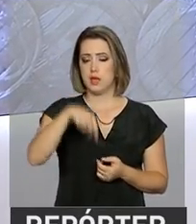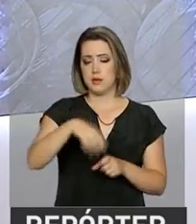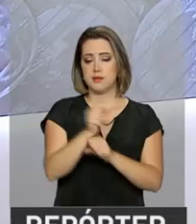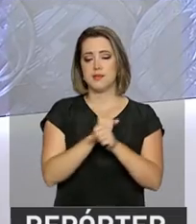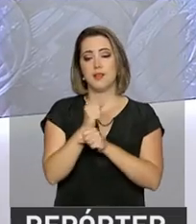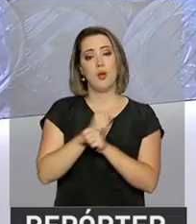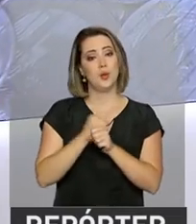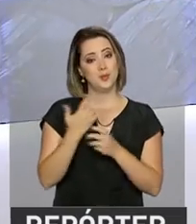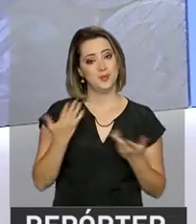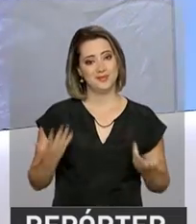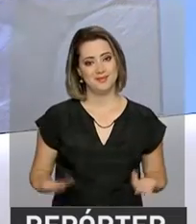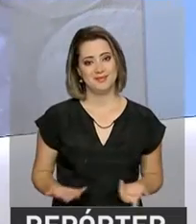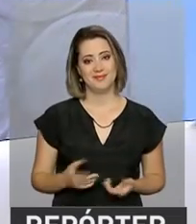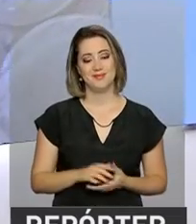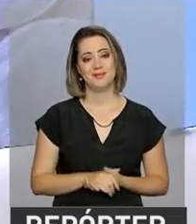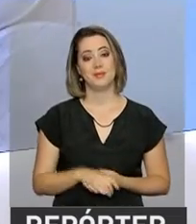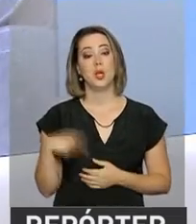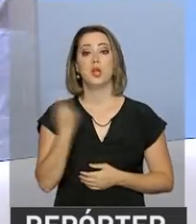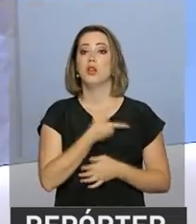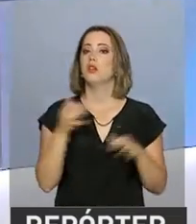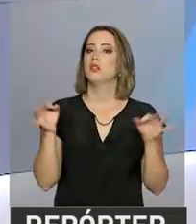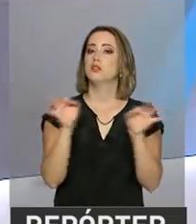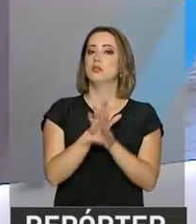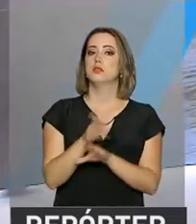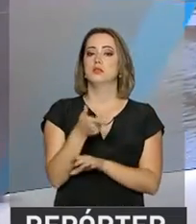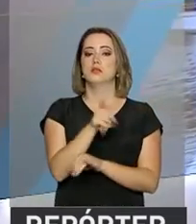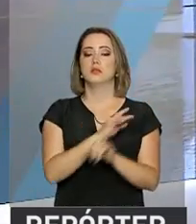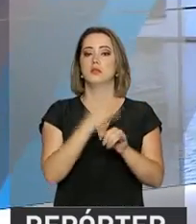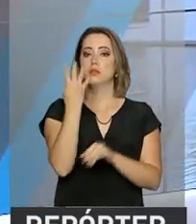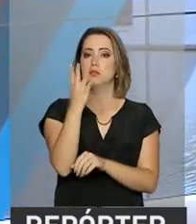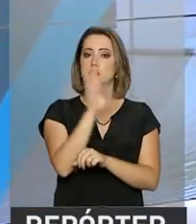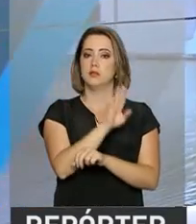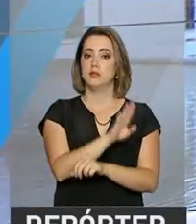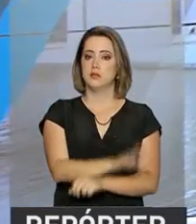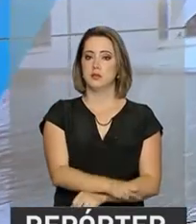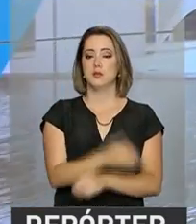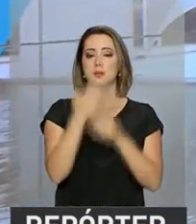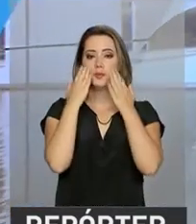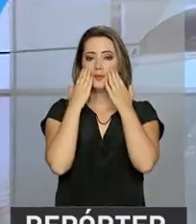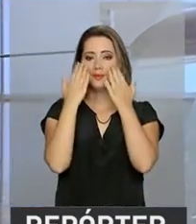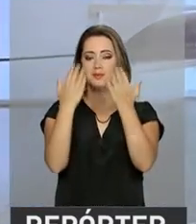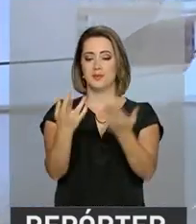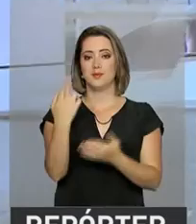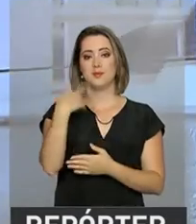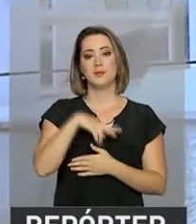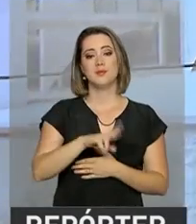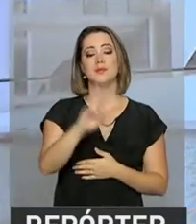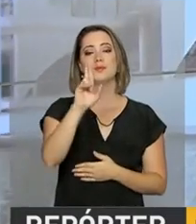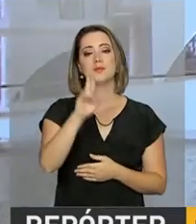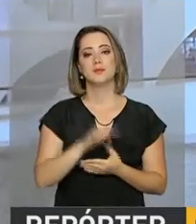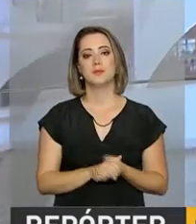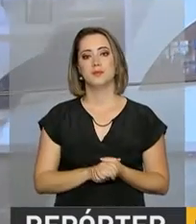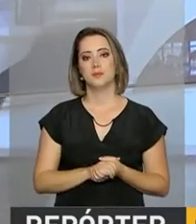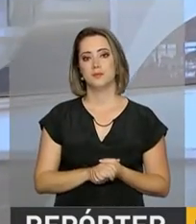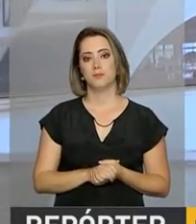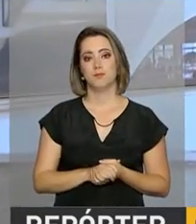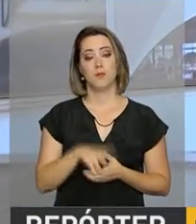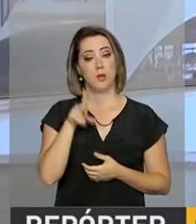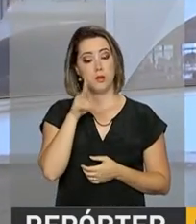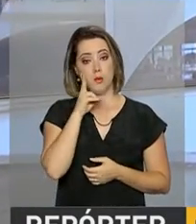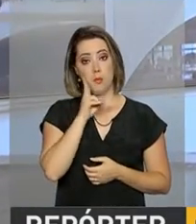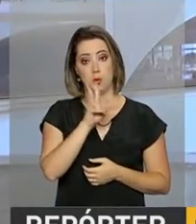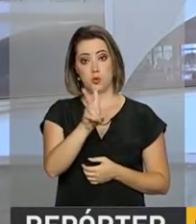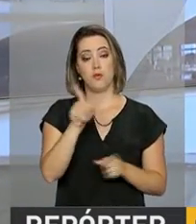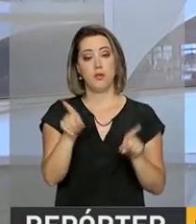2017. Nós ficamos por aqui e voltamos às 4 da tarde na próxima edição do Repórter NBR. Você